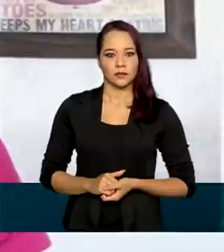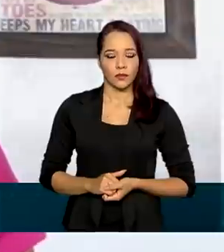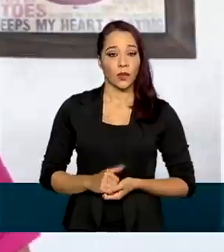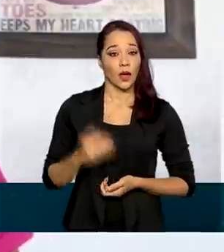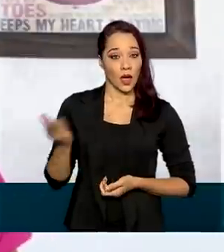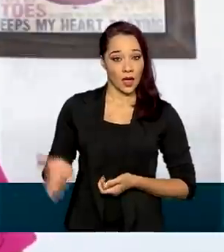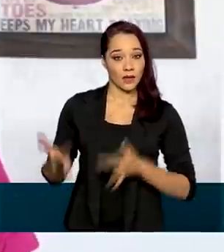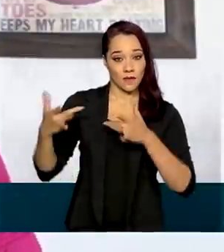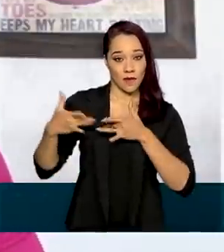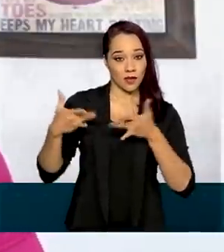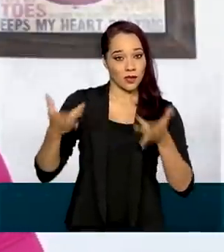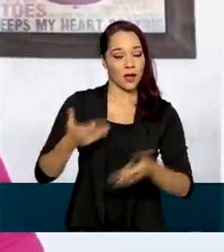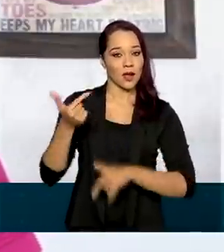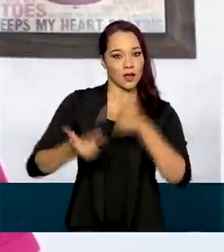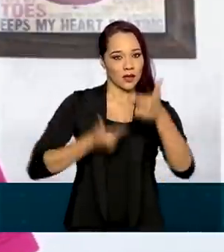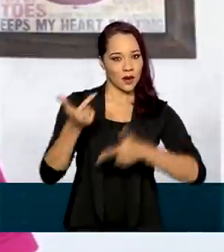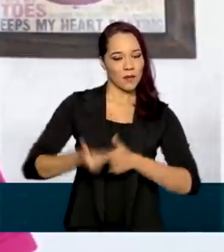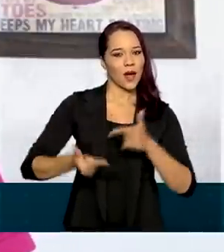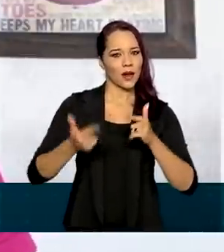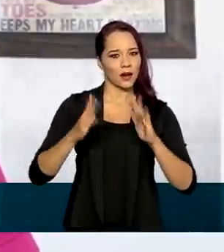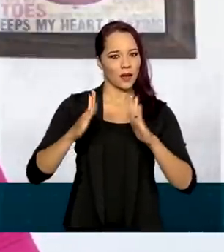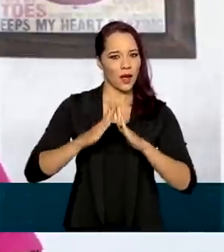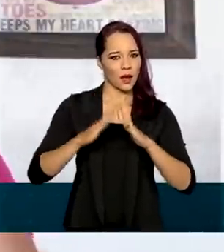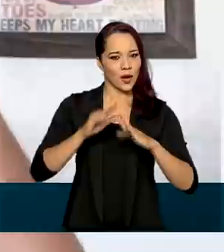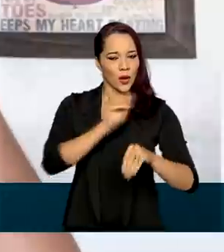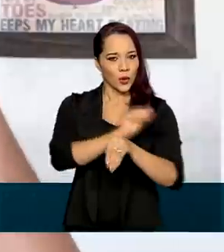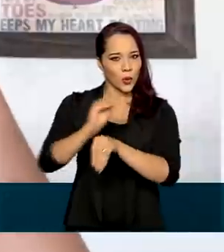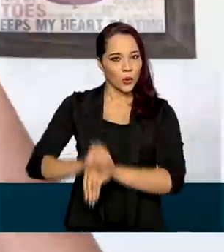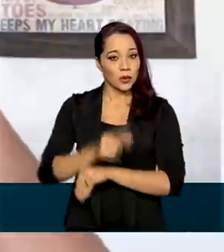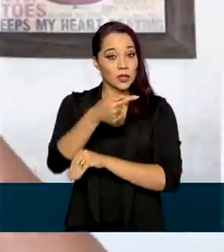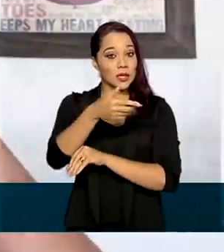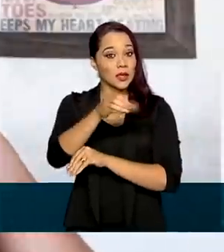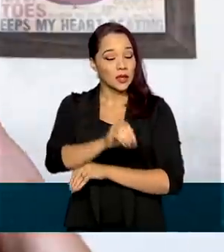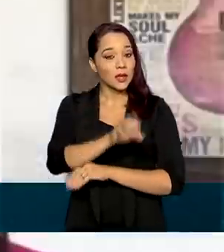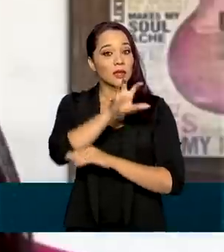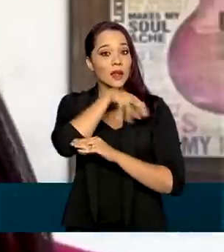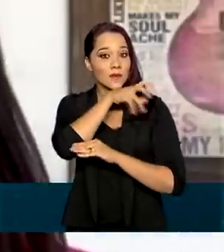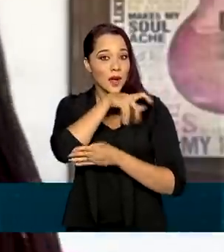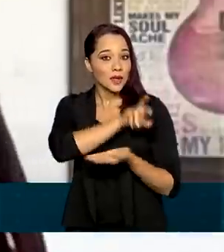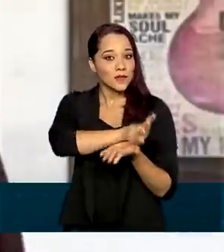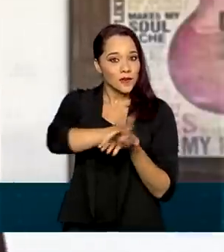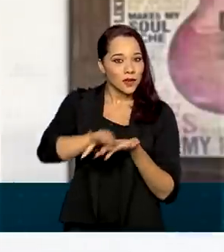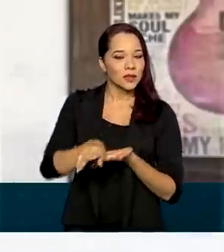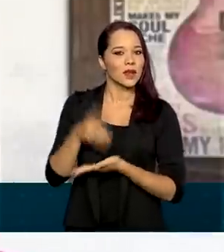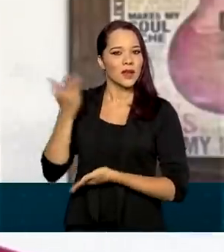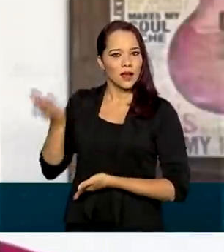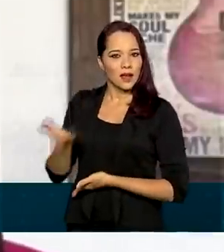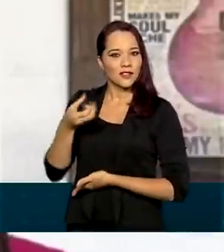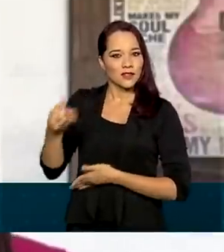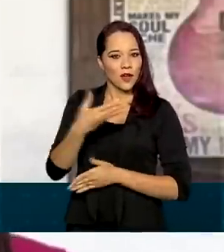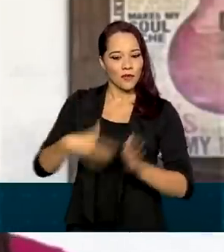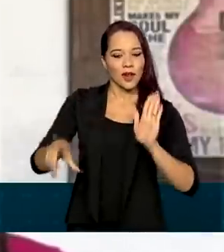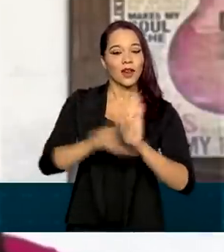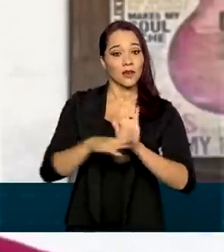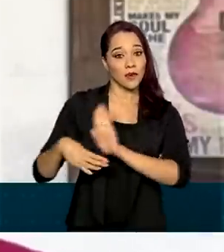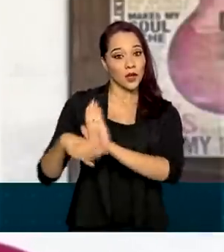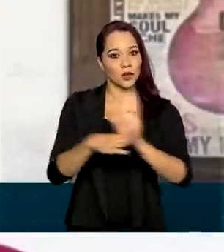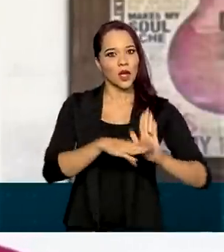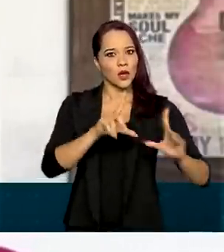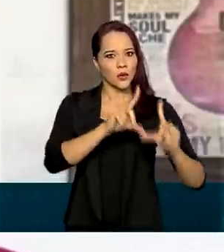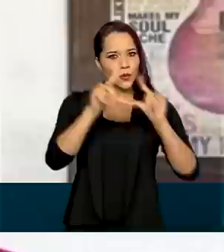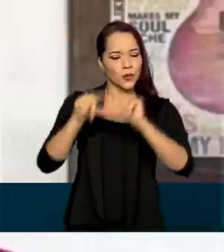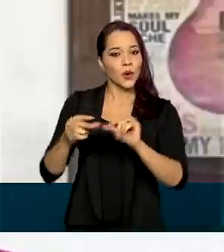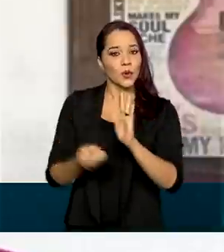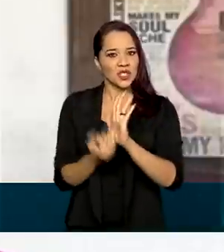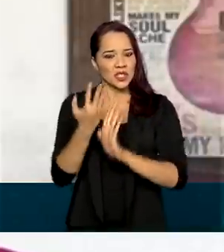voluntária trabalha num abrigo em Brasília que cuida de 70 animais. Para ela, a nova lei vai ajudar a diminuir o